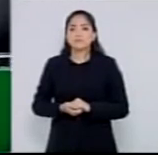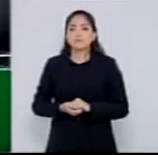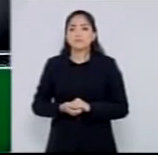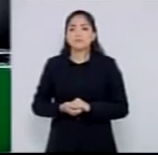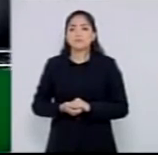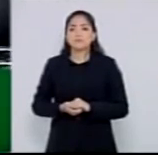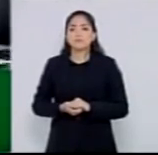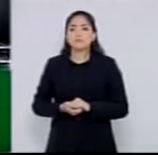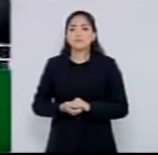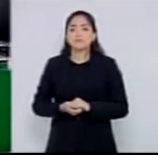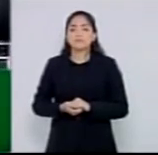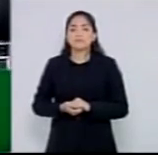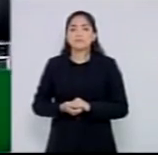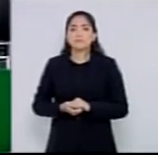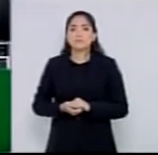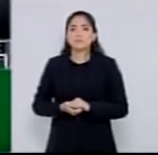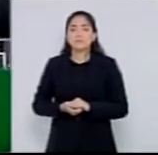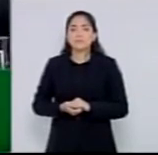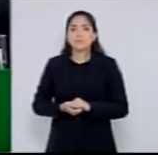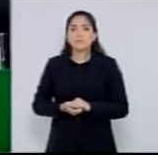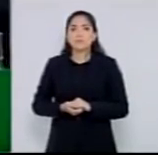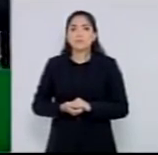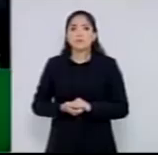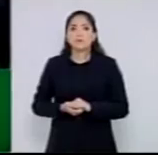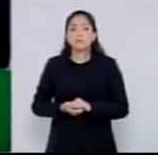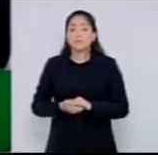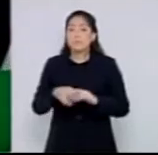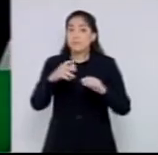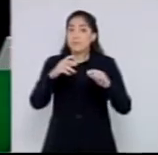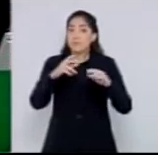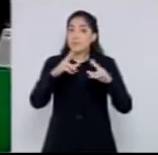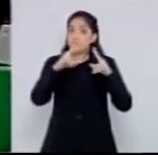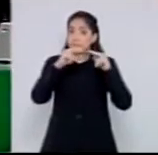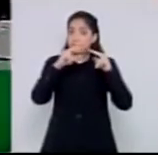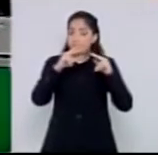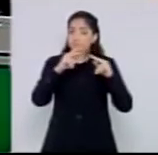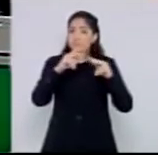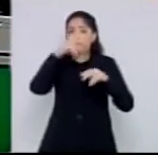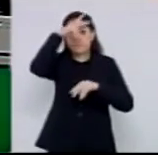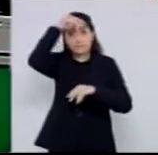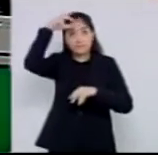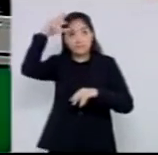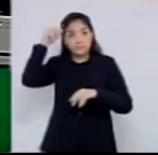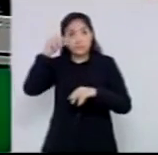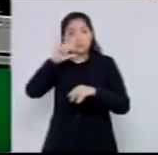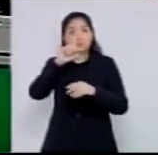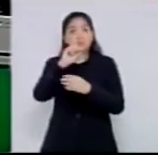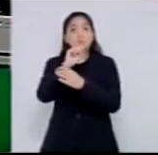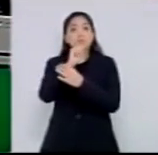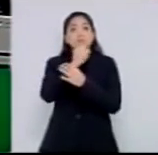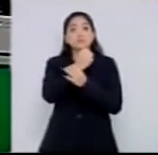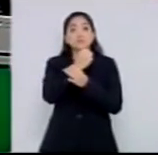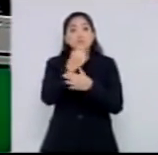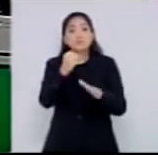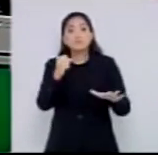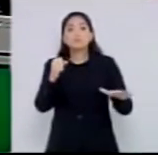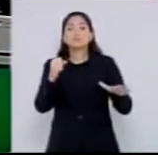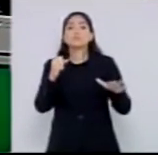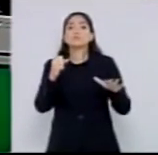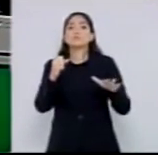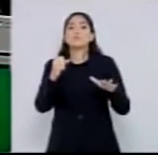ao Badesc, se a prefeitura de São José, Florianópolis e Palhoça, conseguiu enviar todos os documentos,